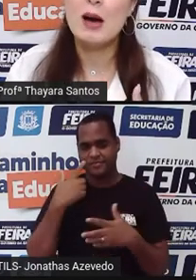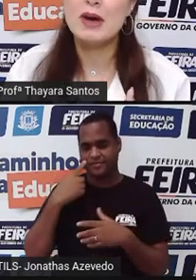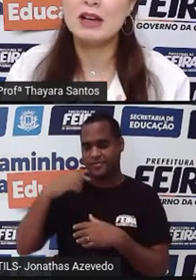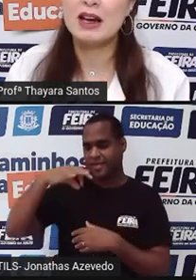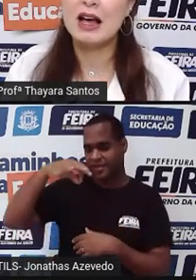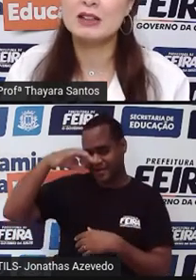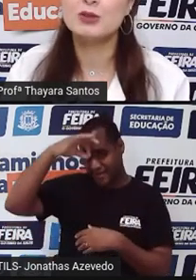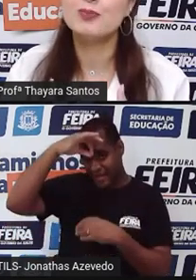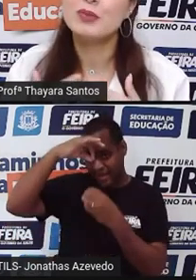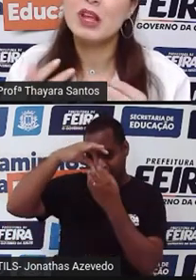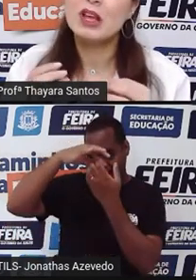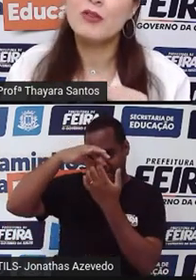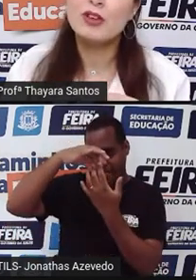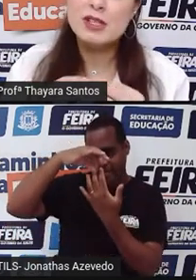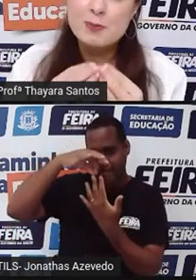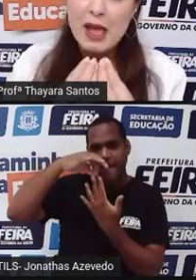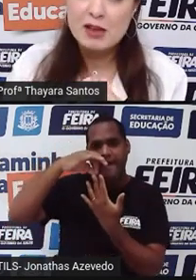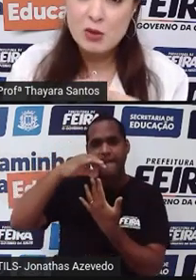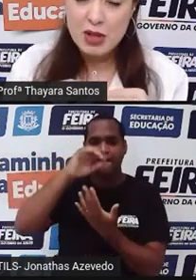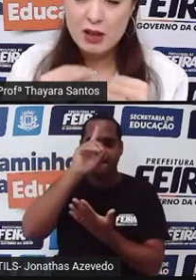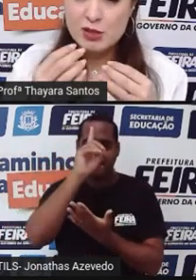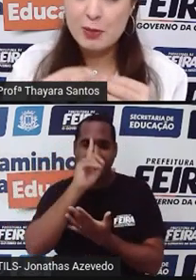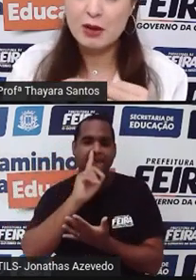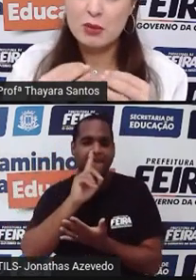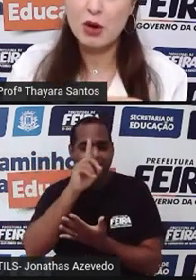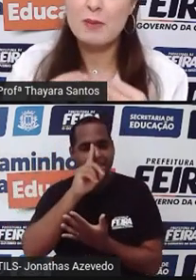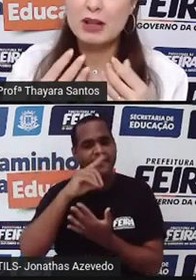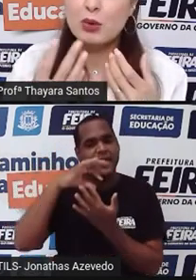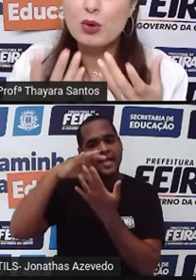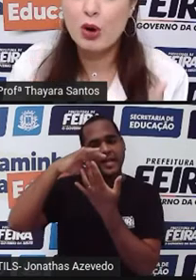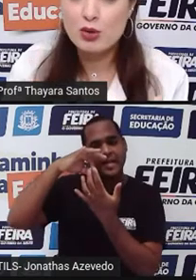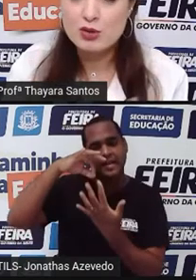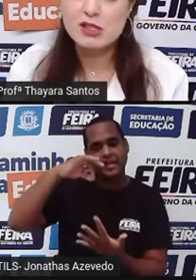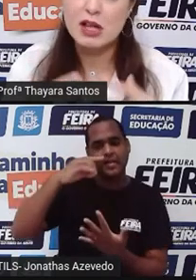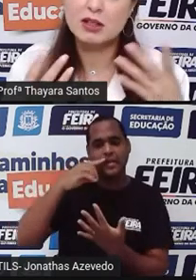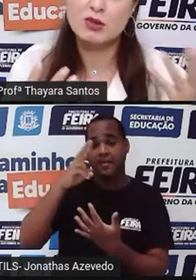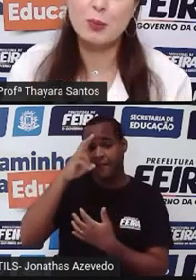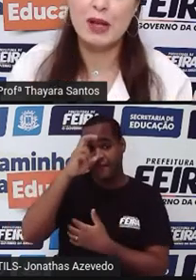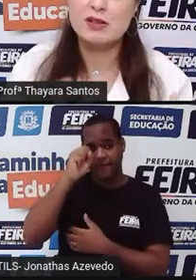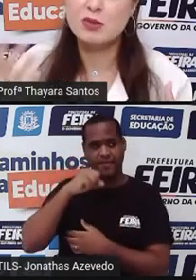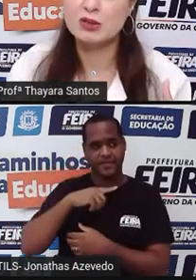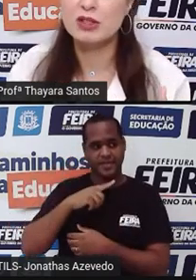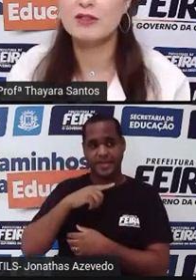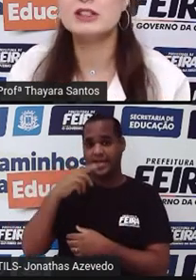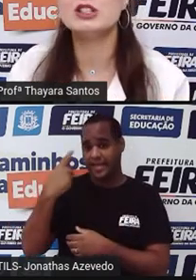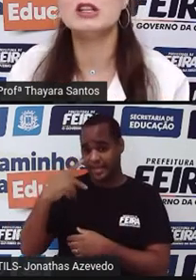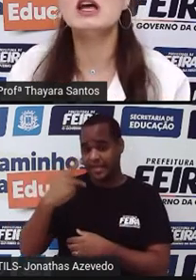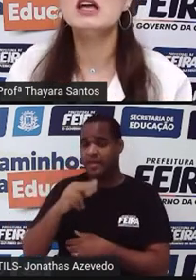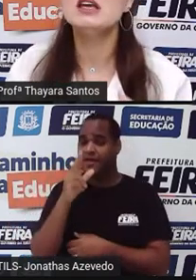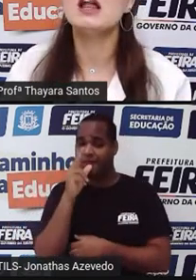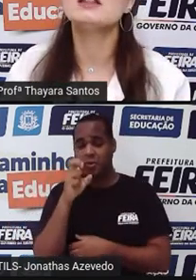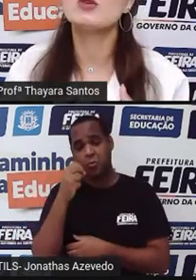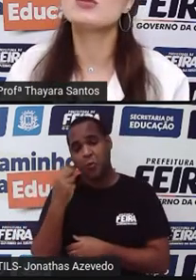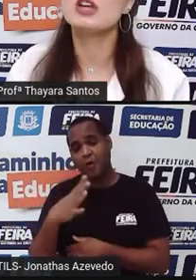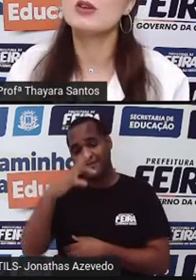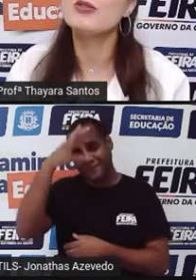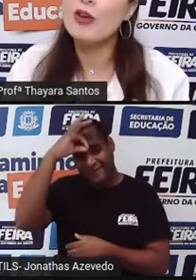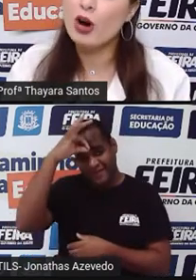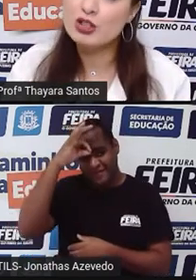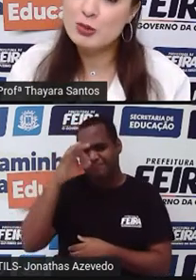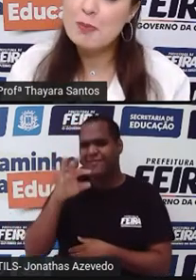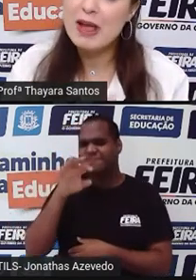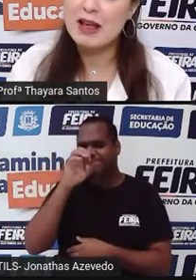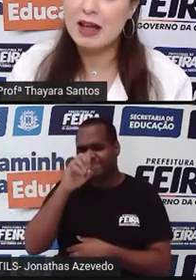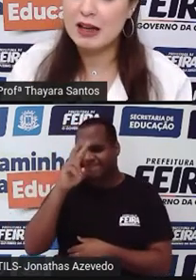amarelado, espesso, né, um corrimento grosso que sai tanto do pênis quanto da vagina, e ele tem um cheiro